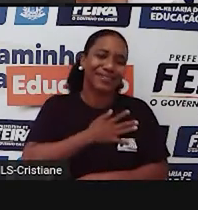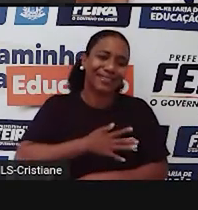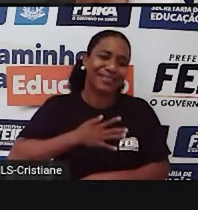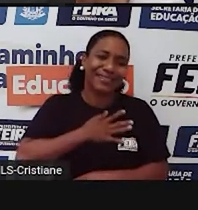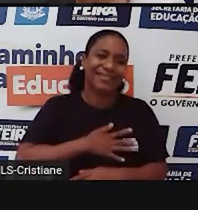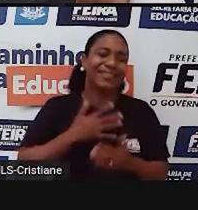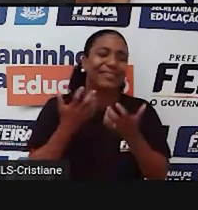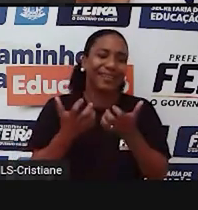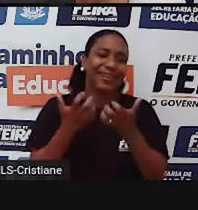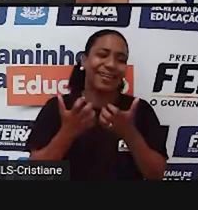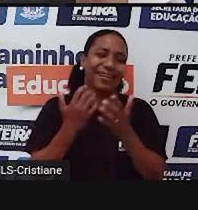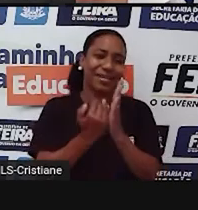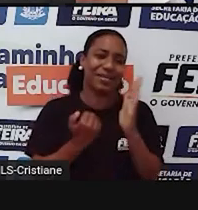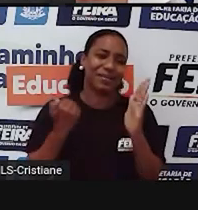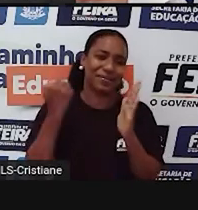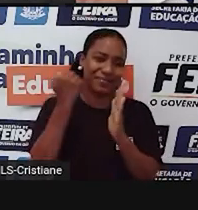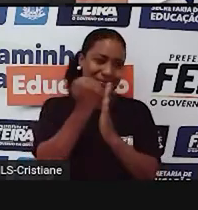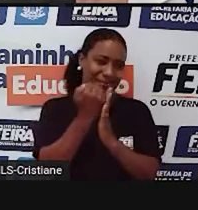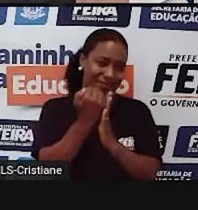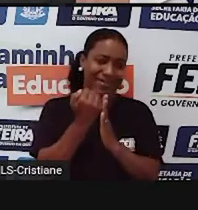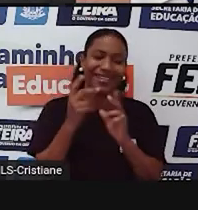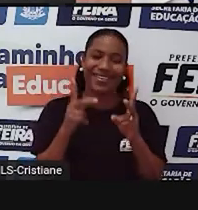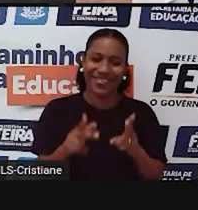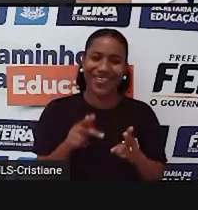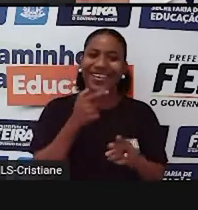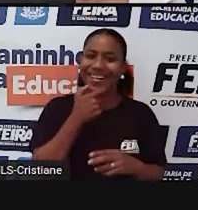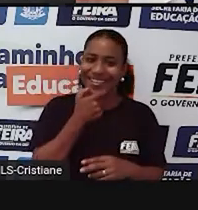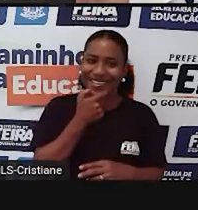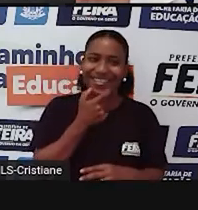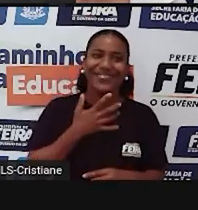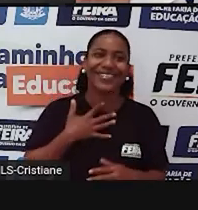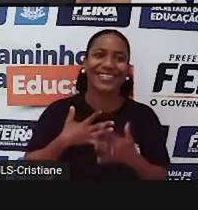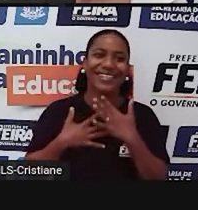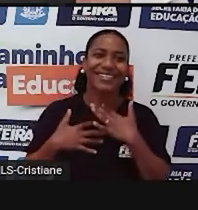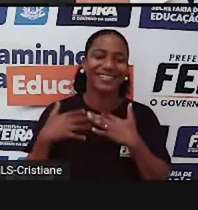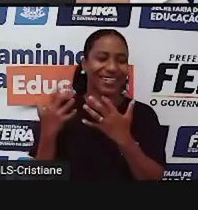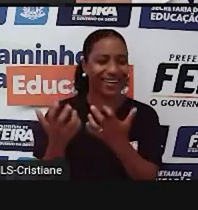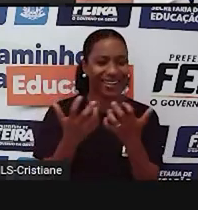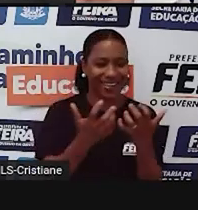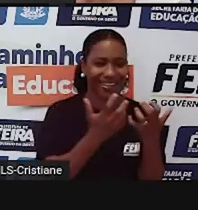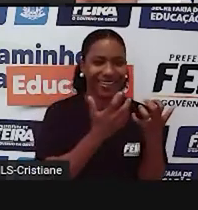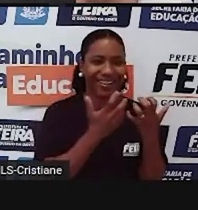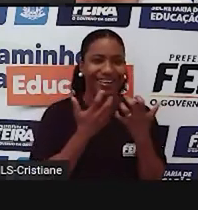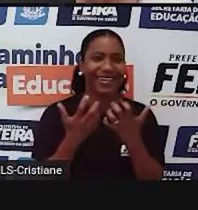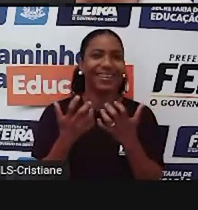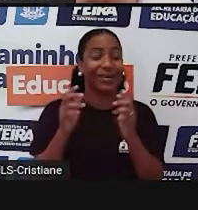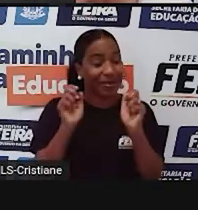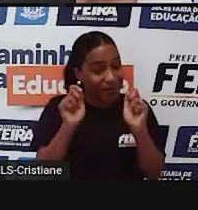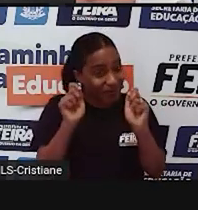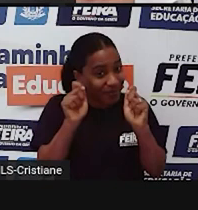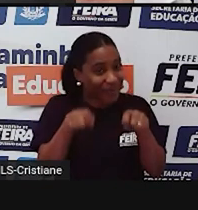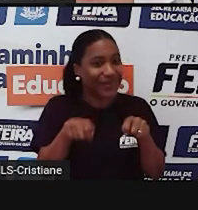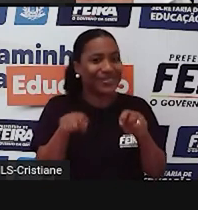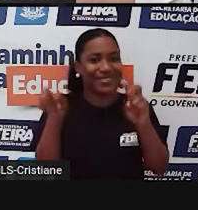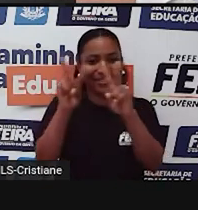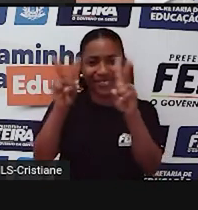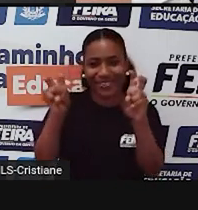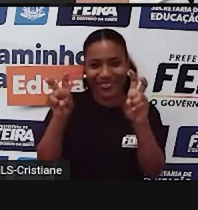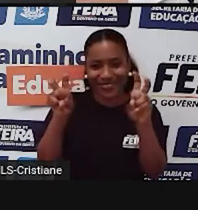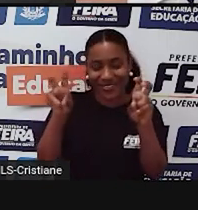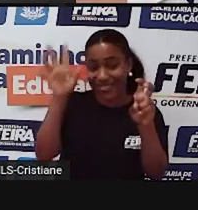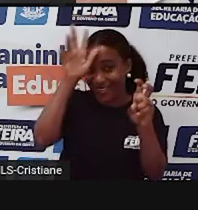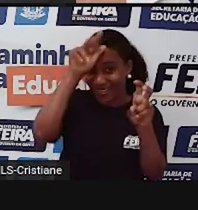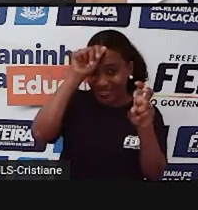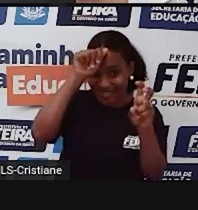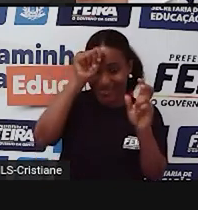nossa aula de inglês. Ok? Aprenderam bastante com os provérbios? Anotem todos os livros e coloquem